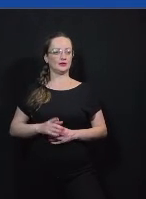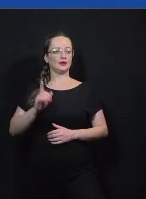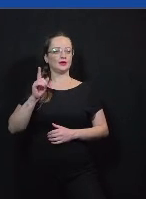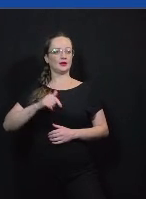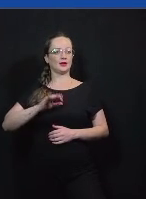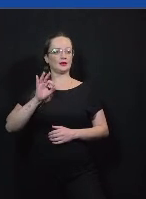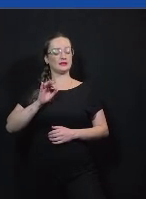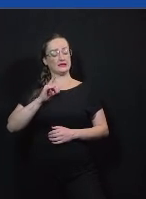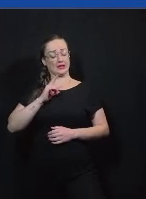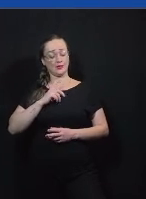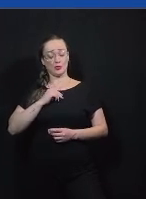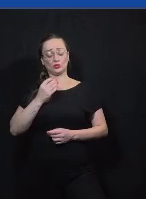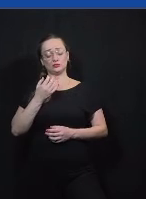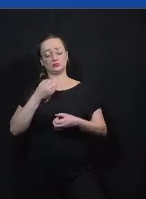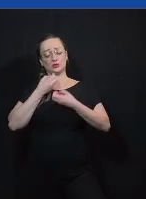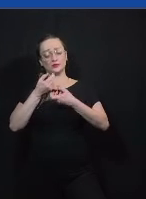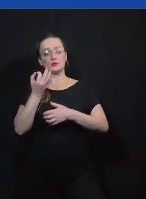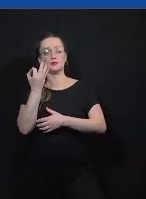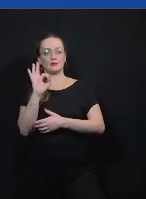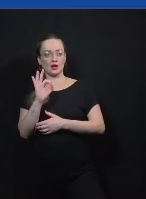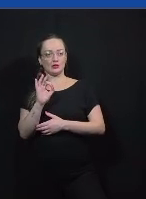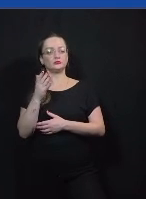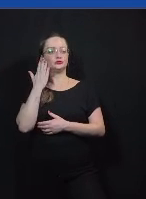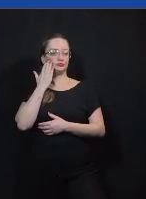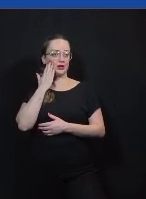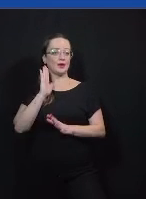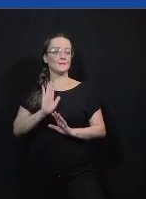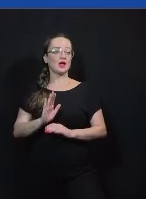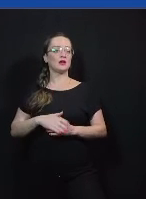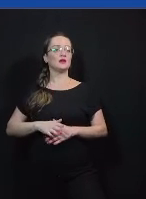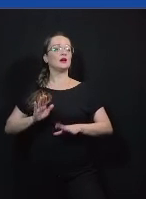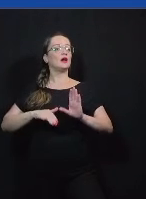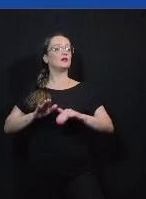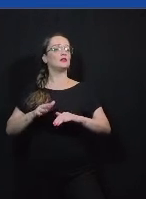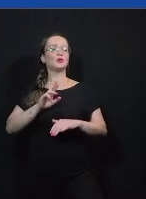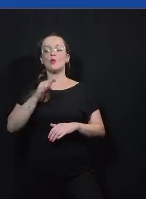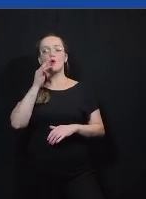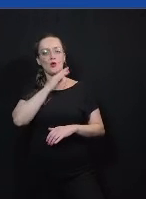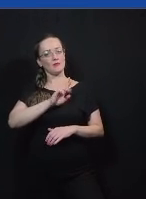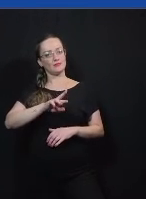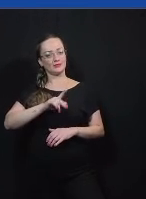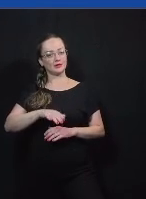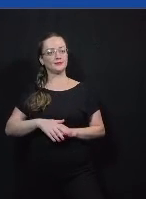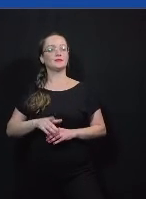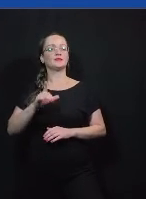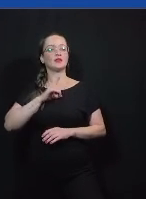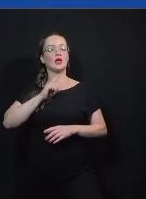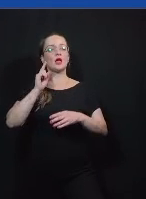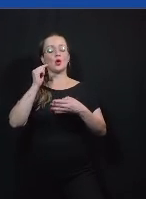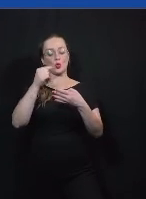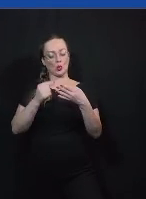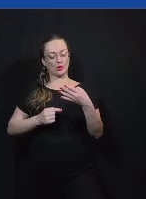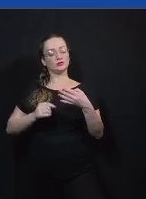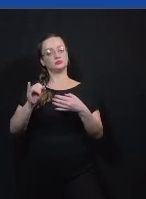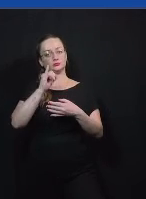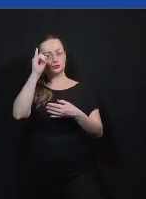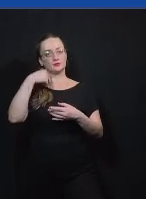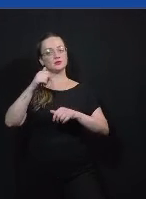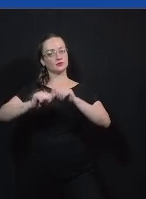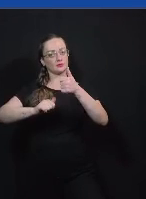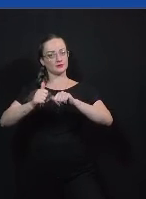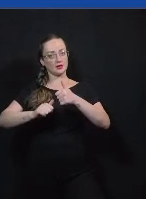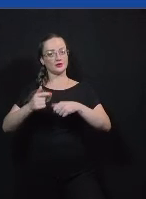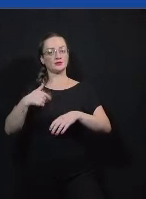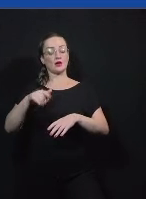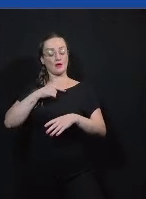falsas hipfakes e tudo mais nem sempre é óbvio mas tem alguns critérios importantes para vocês avaliarem a qualidade do